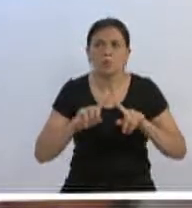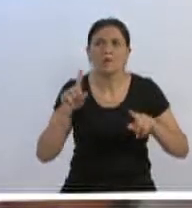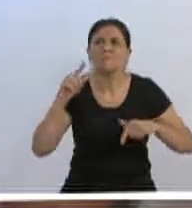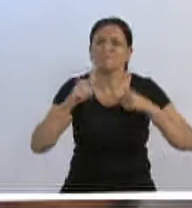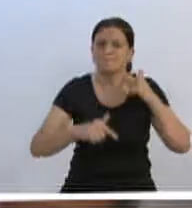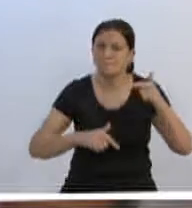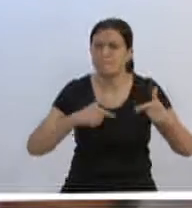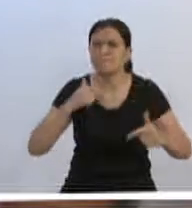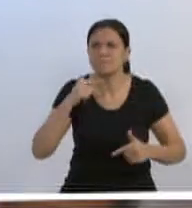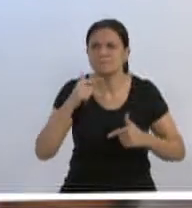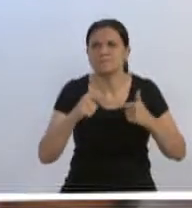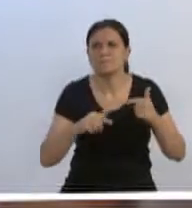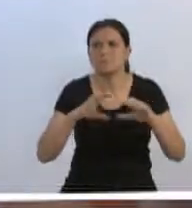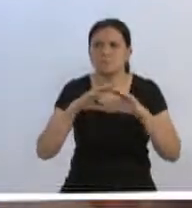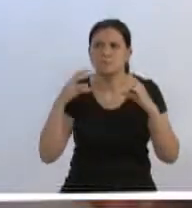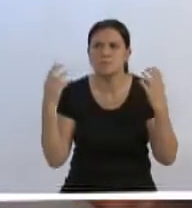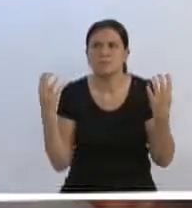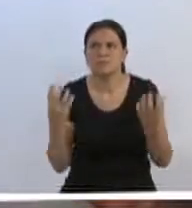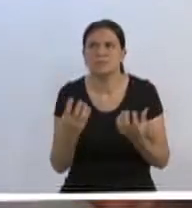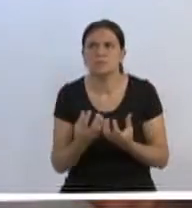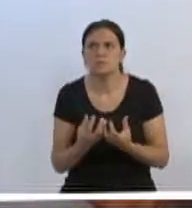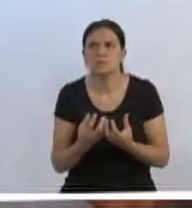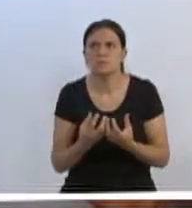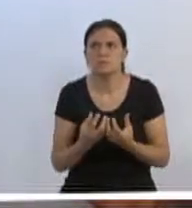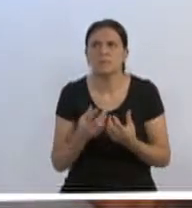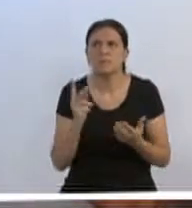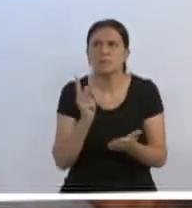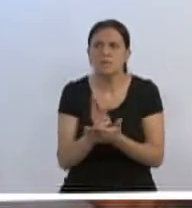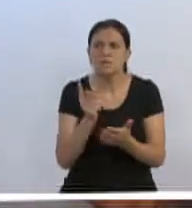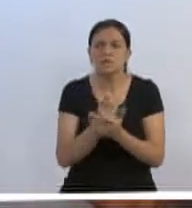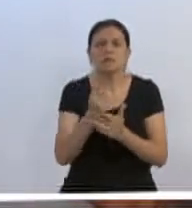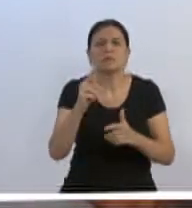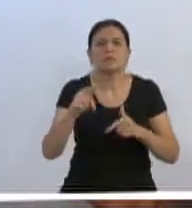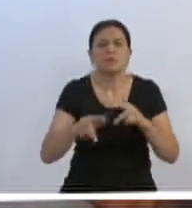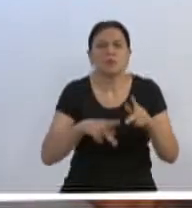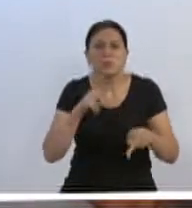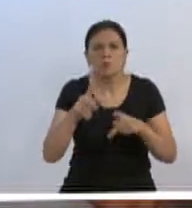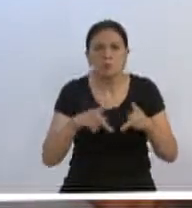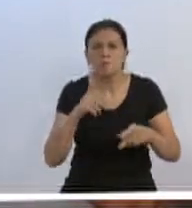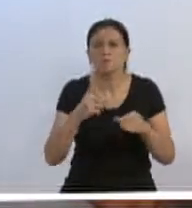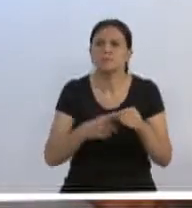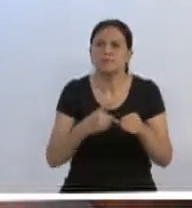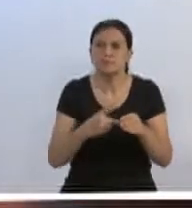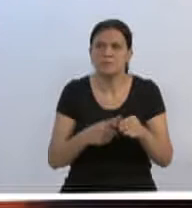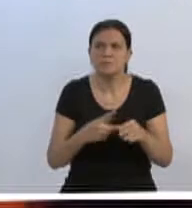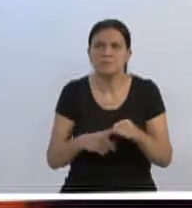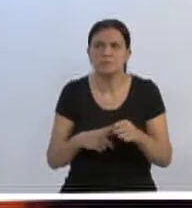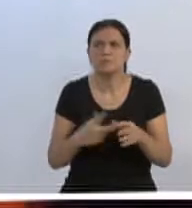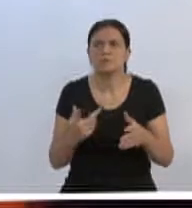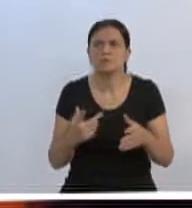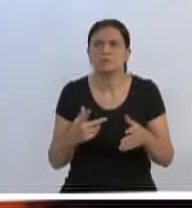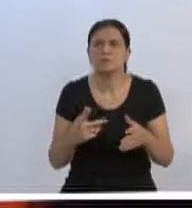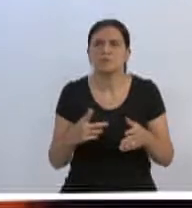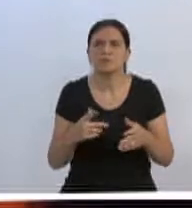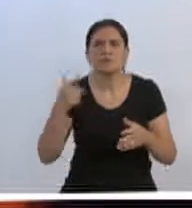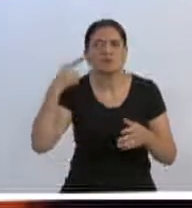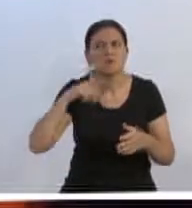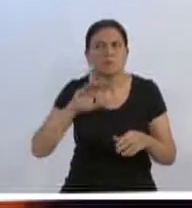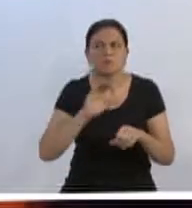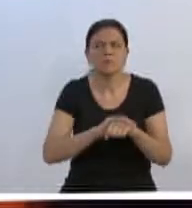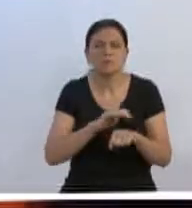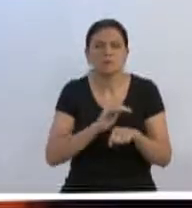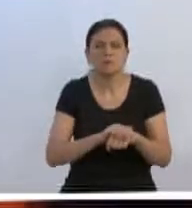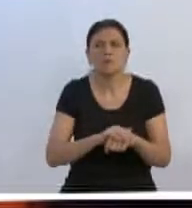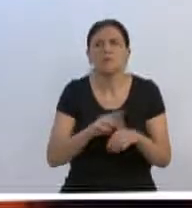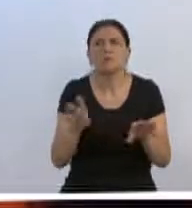mesmo, na comunidade. Onde colocamos sempre, em primeiro lugar, a luta pelo povo de nossa cidade, dentro de tudo que está ao nosso alcance, fazer. E onde fizemos